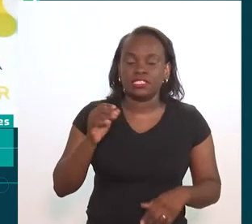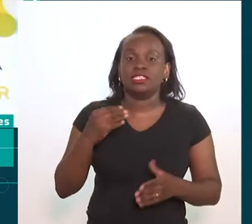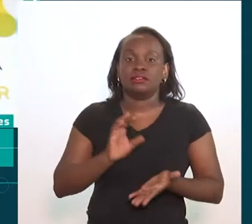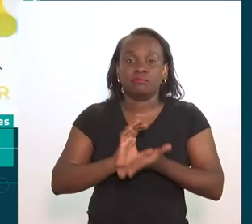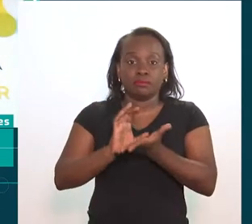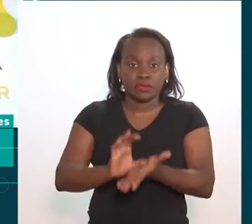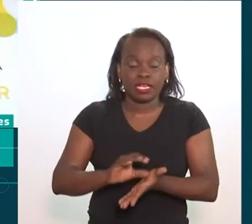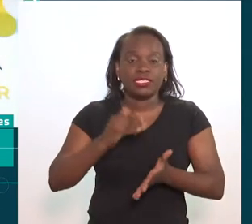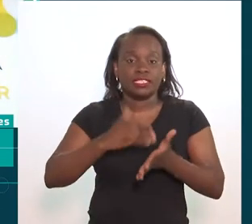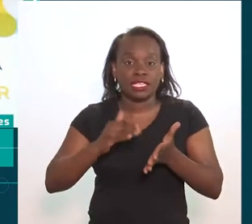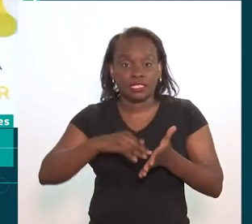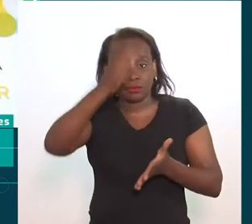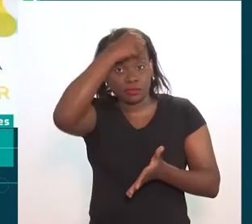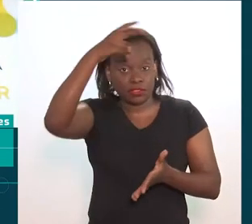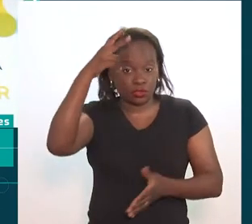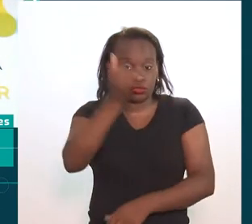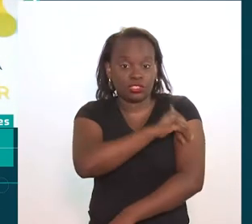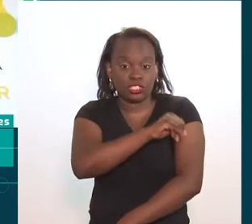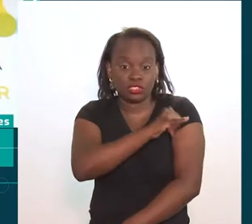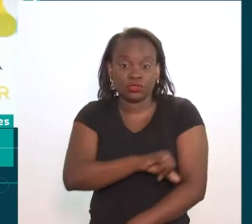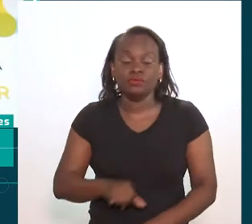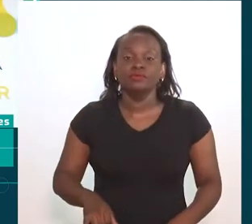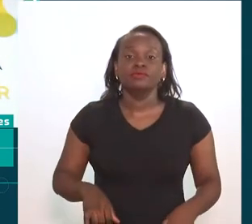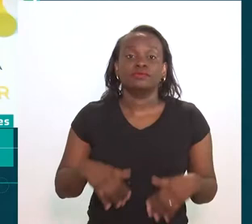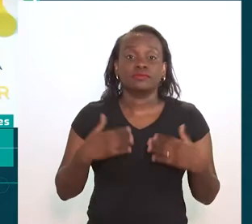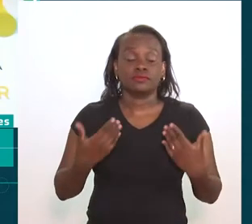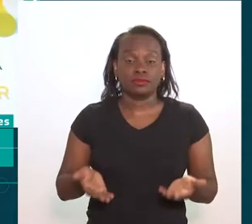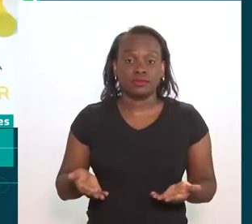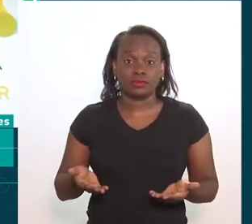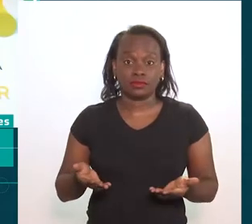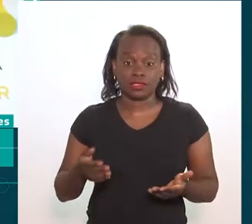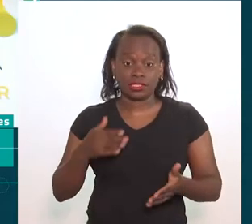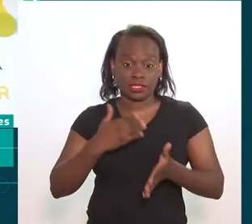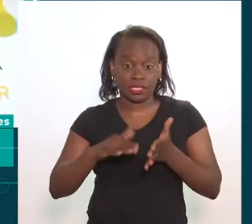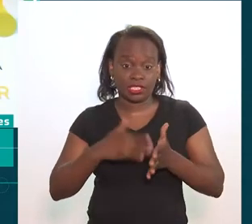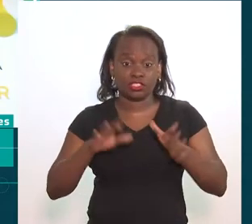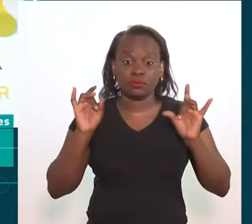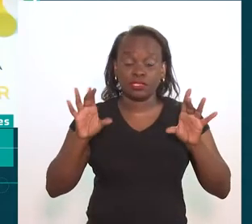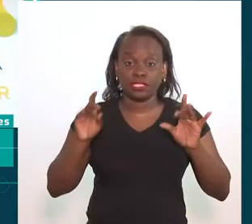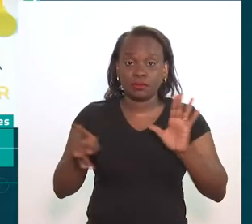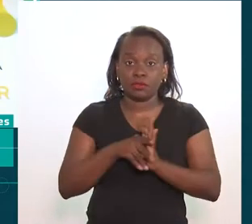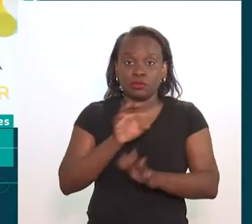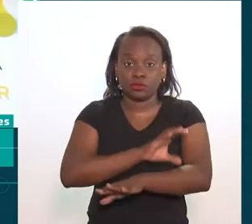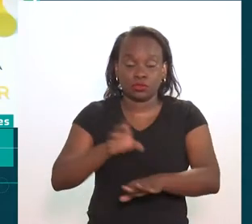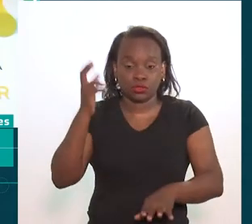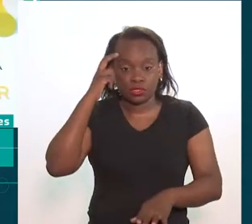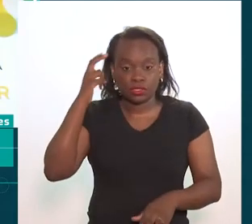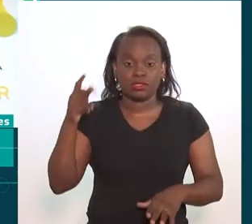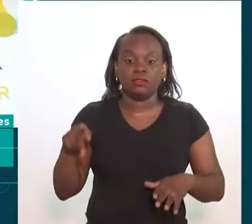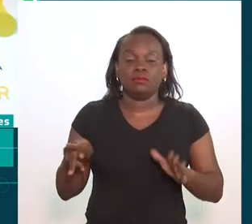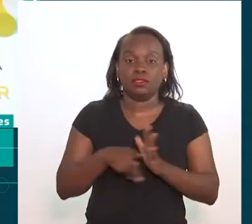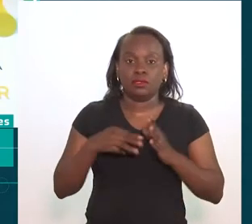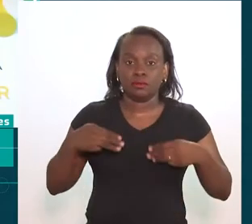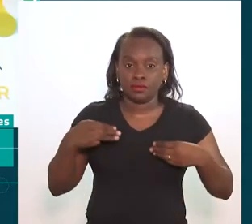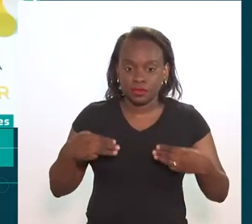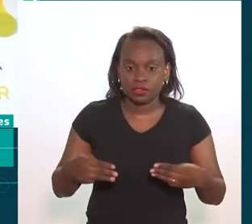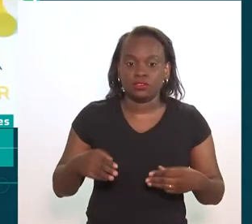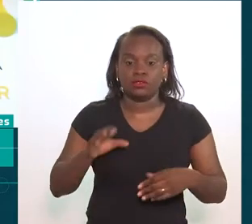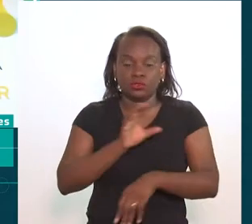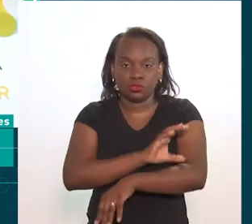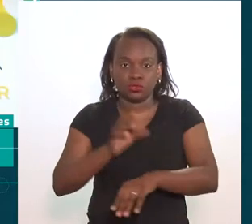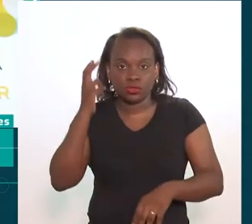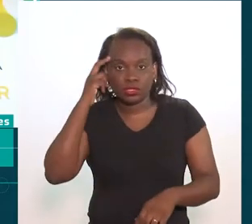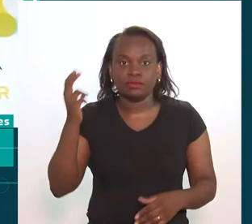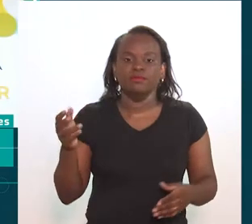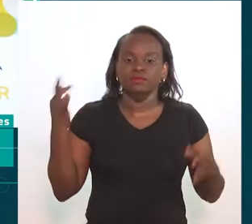financiado pela Secretaria Municipal de Cultura do Rio de Janeiro e a Secretaria Especial de Cultura do Ministério